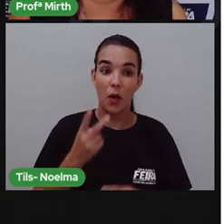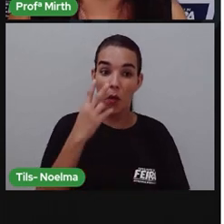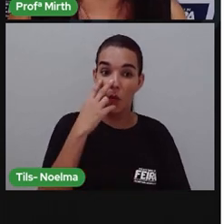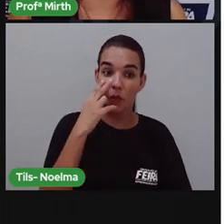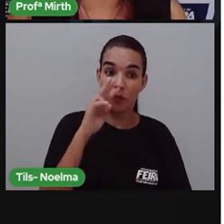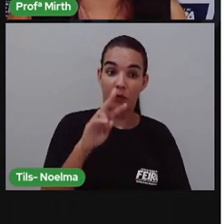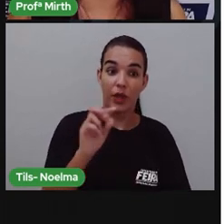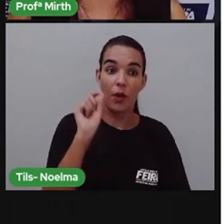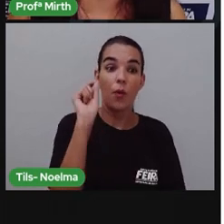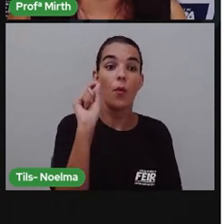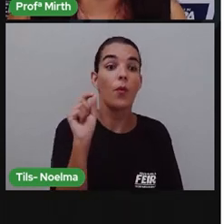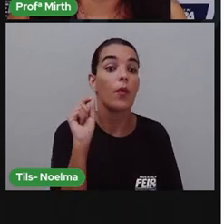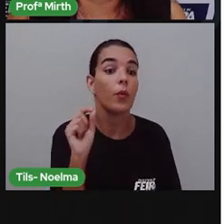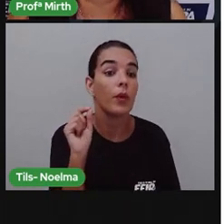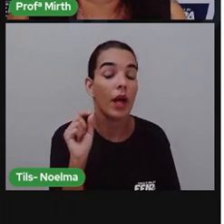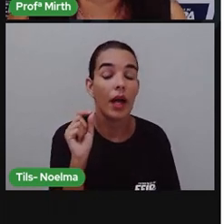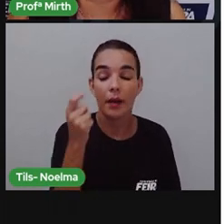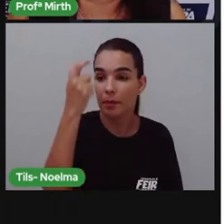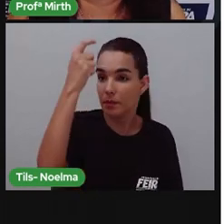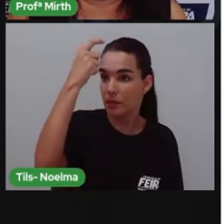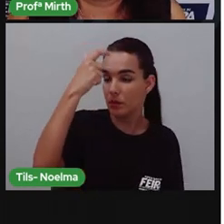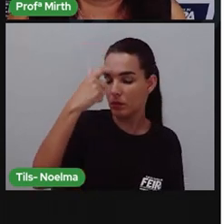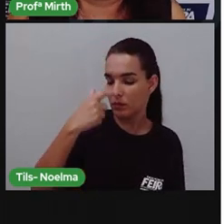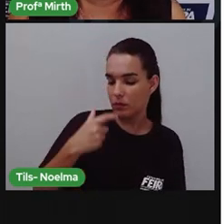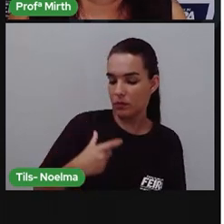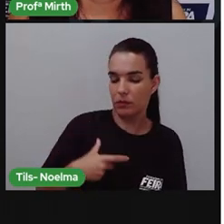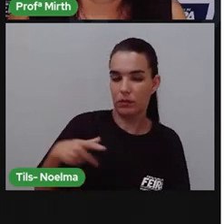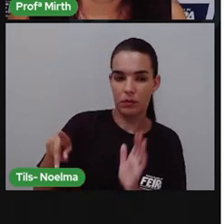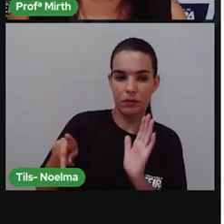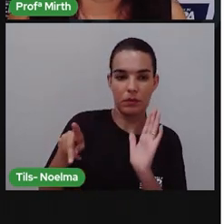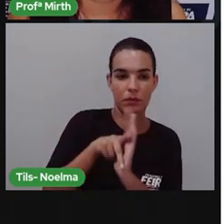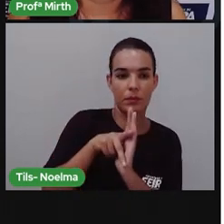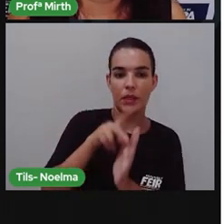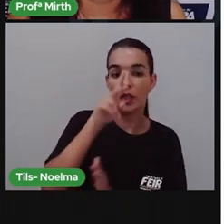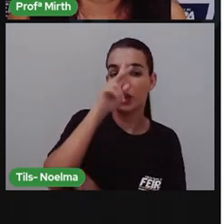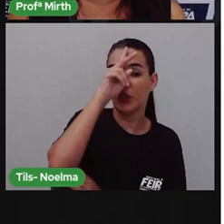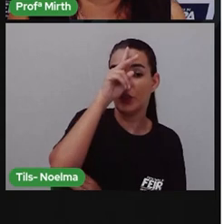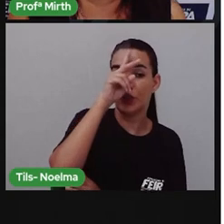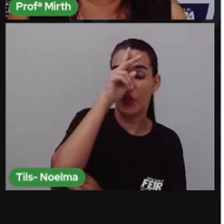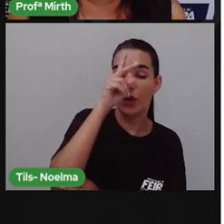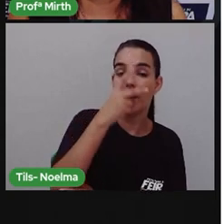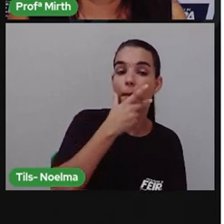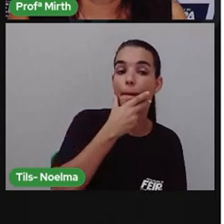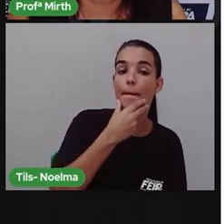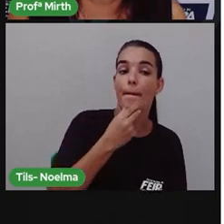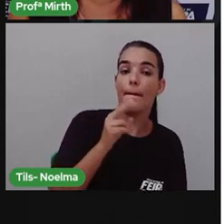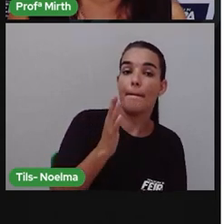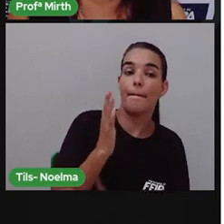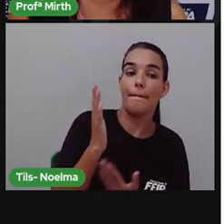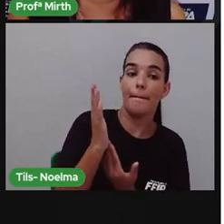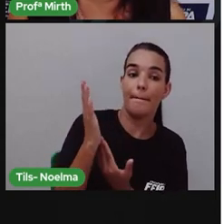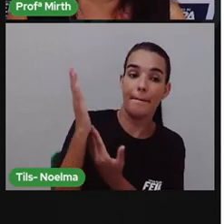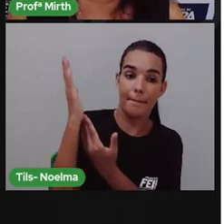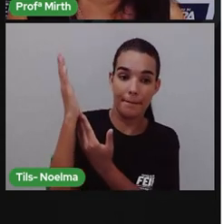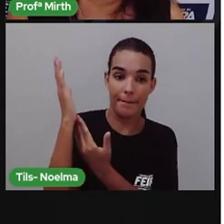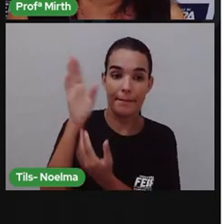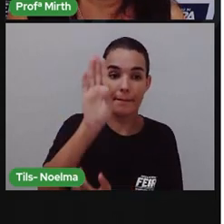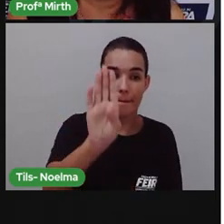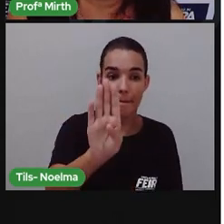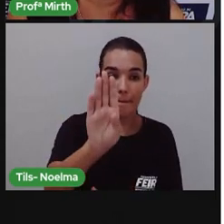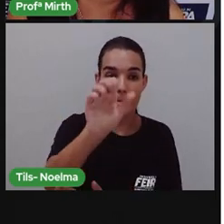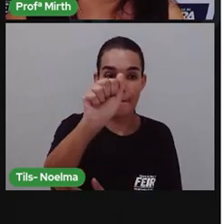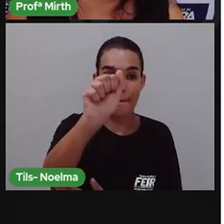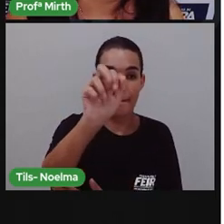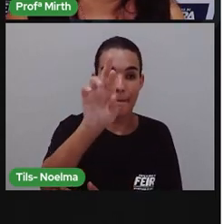é uma autobiografia de Bartolomeu Campos que vem aí em forma de